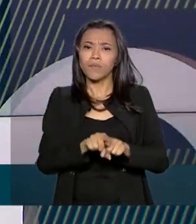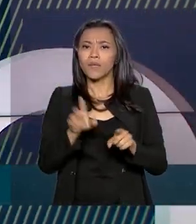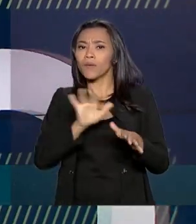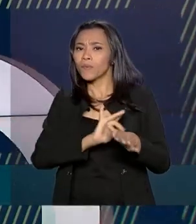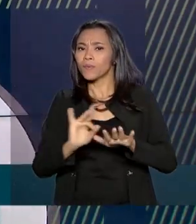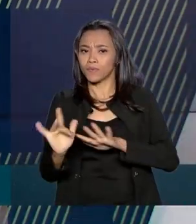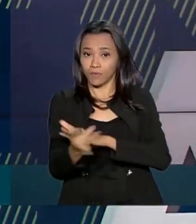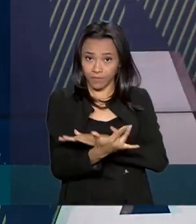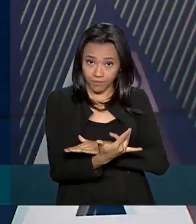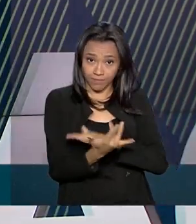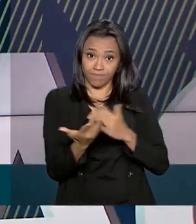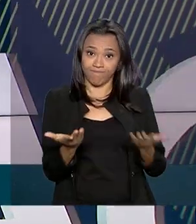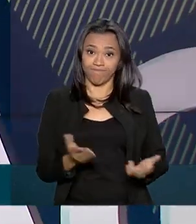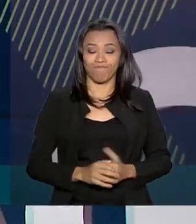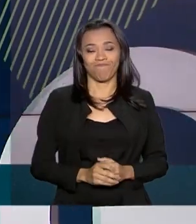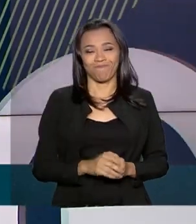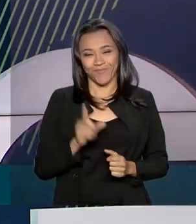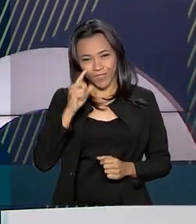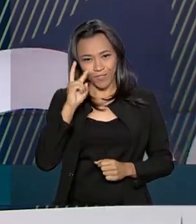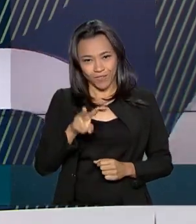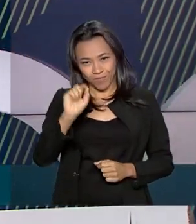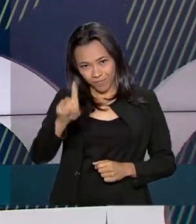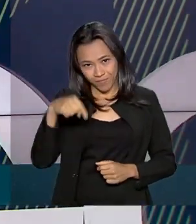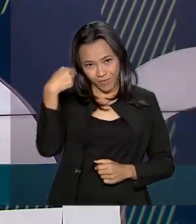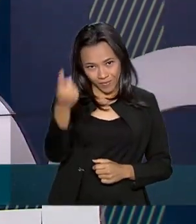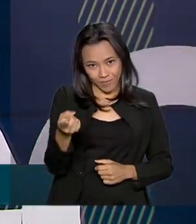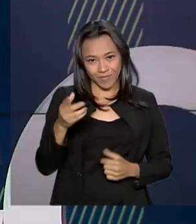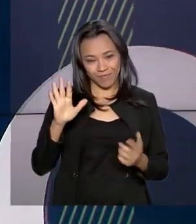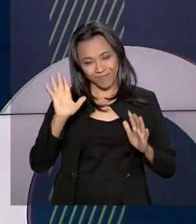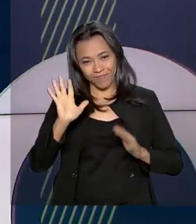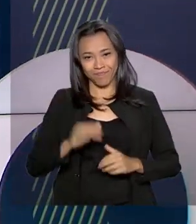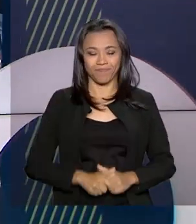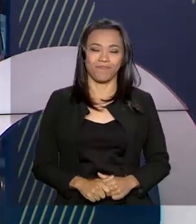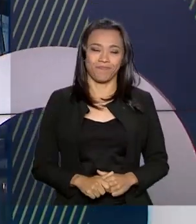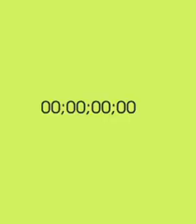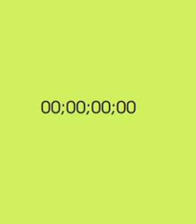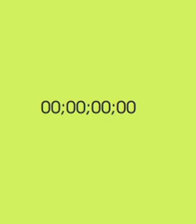pelas nossas redes sociais. Nos vemos na próxima edição. Até lá.